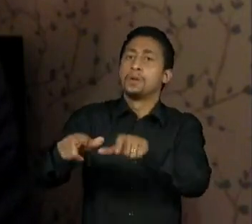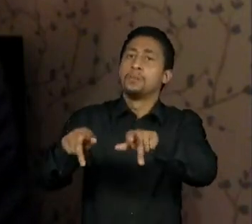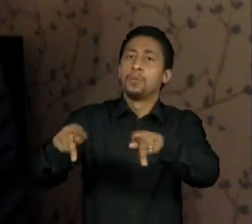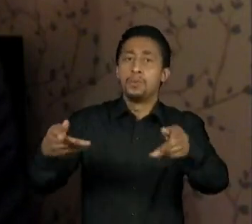precisam da gente.